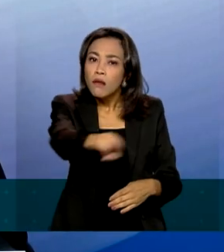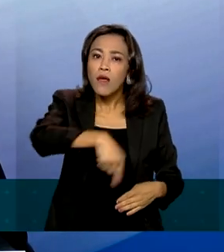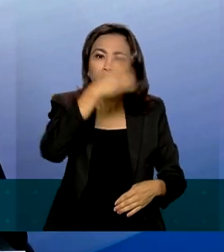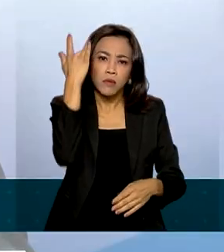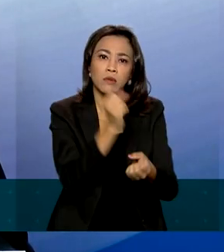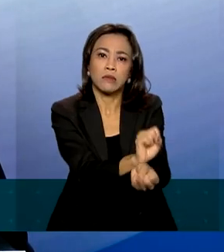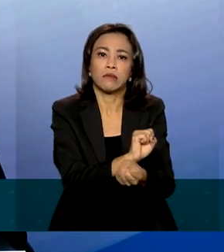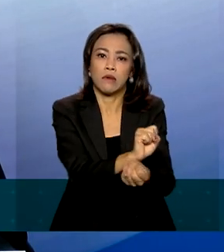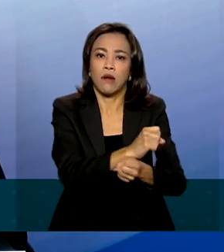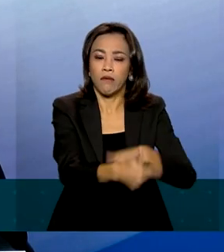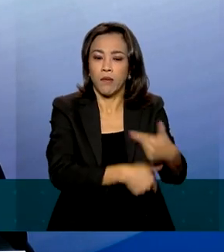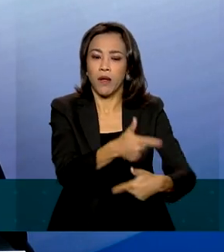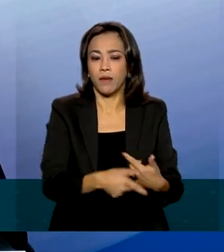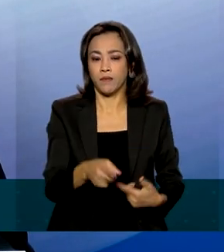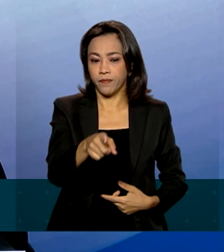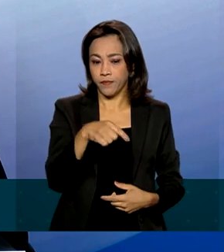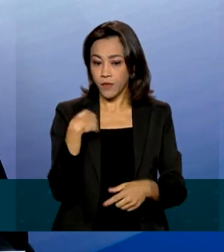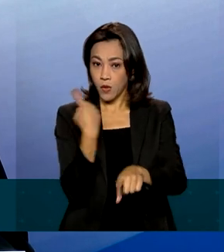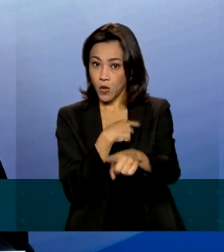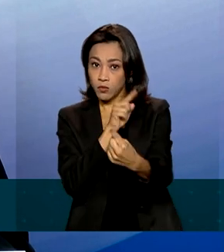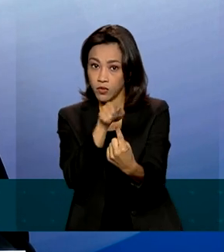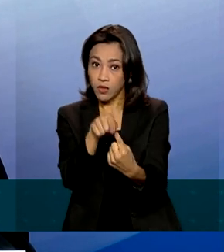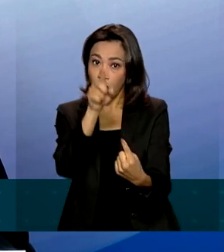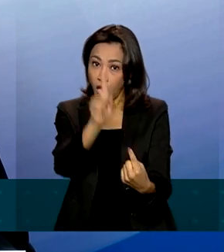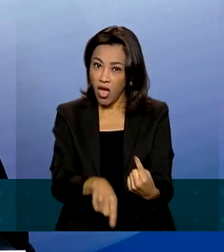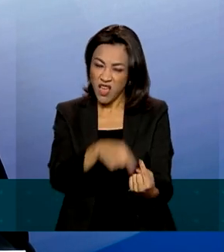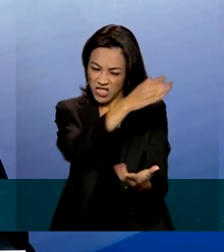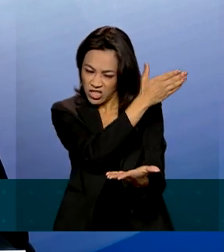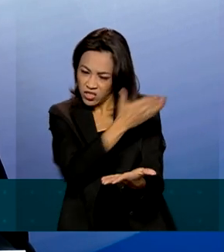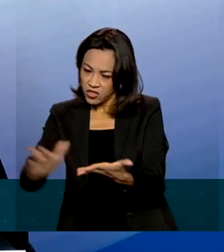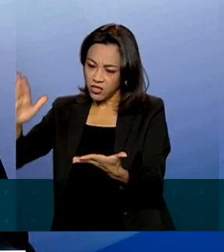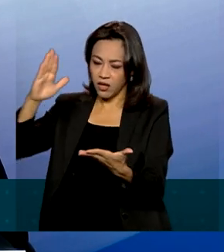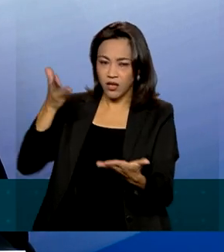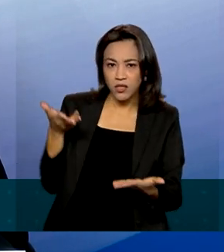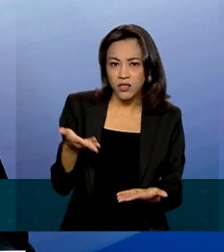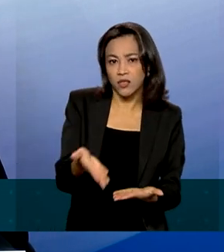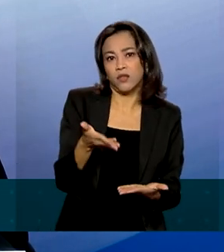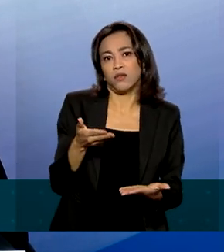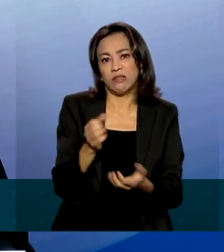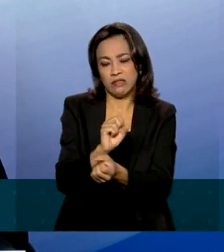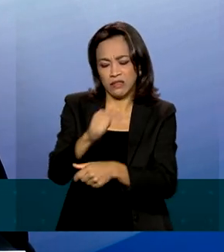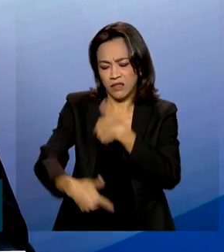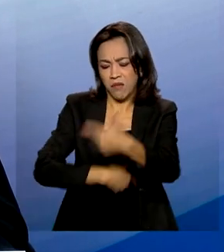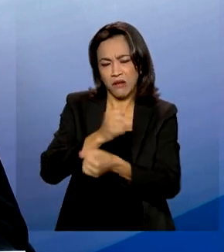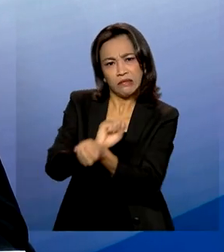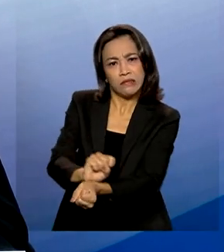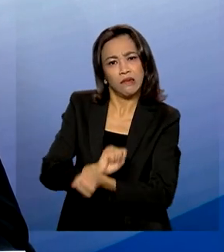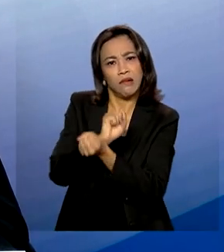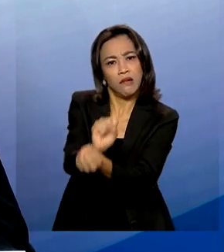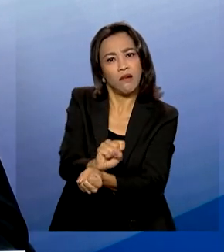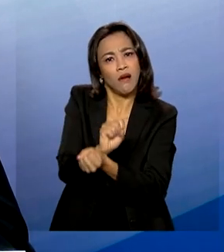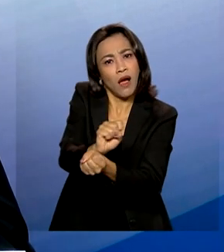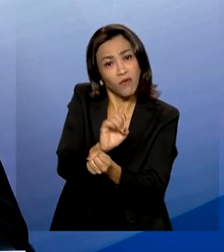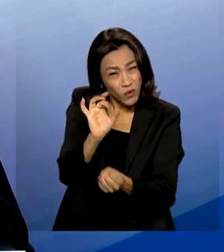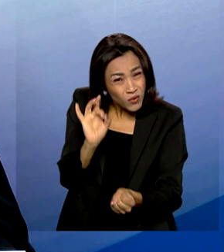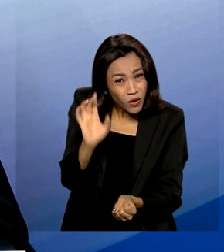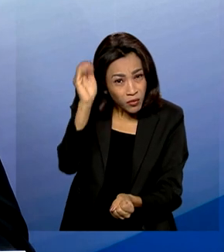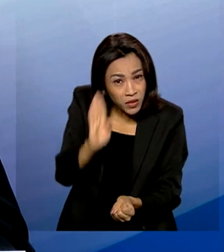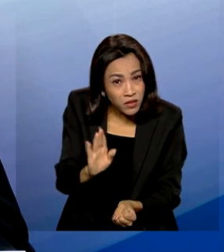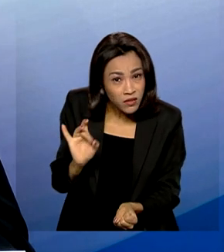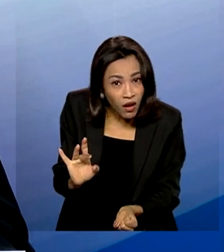esse. Banir essa iniquidade que hoje assola não só o Brasil,